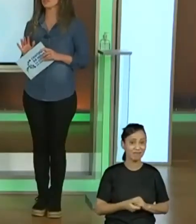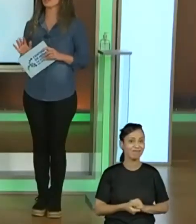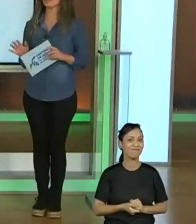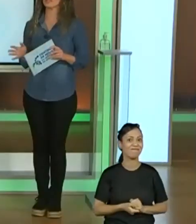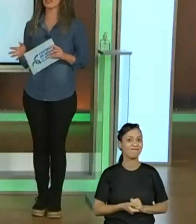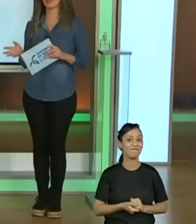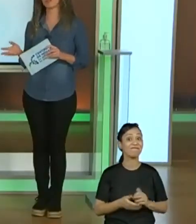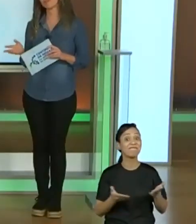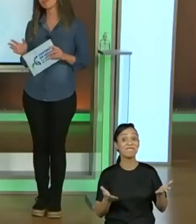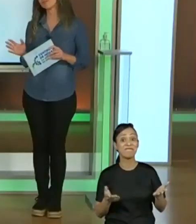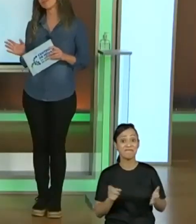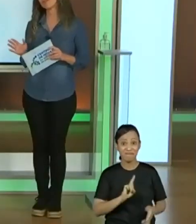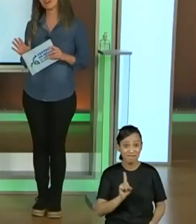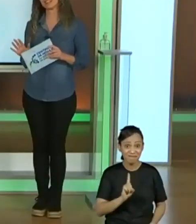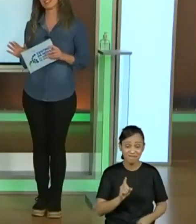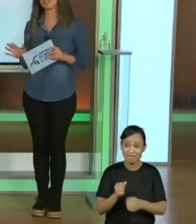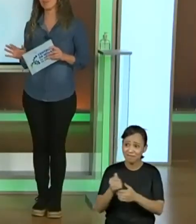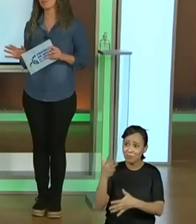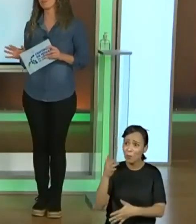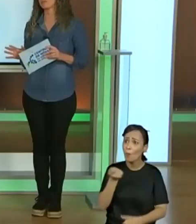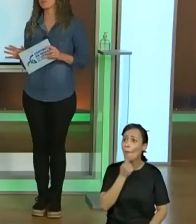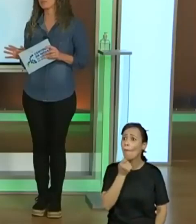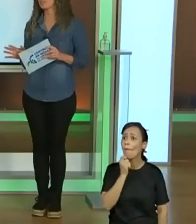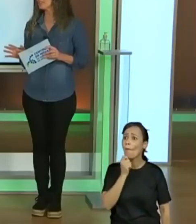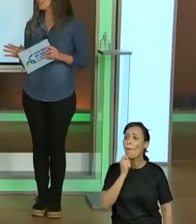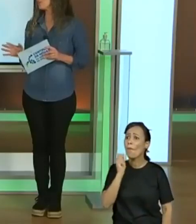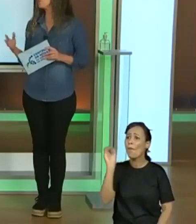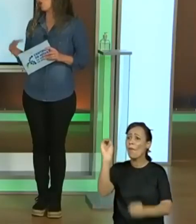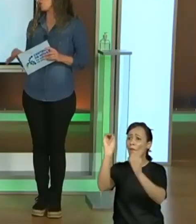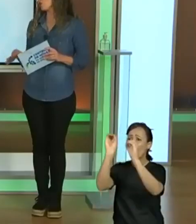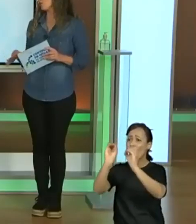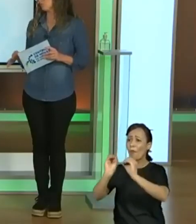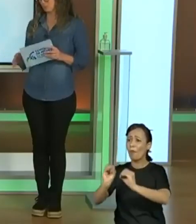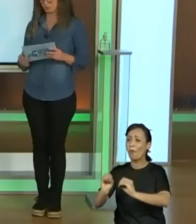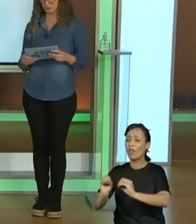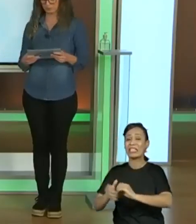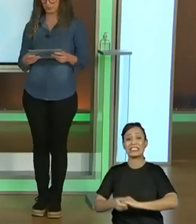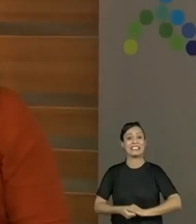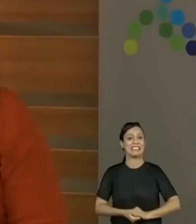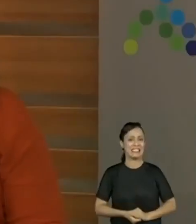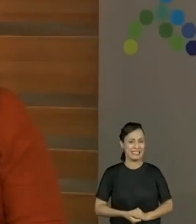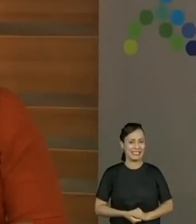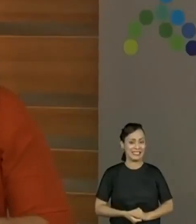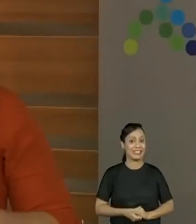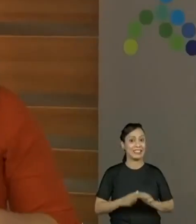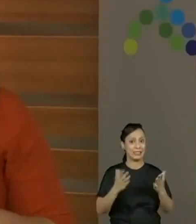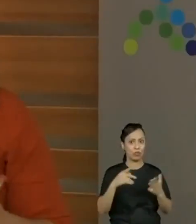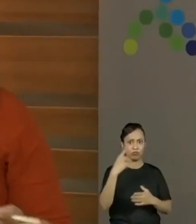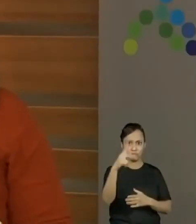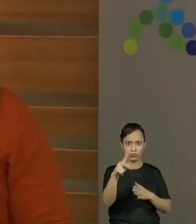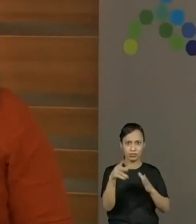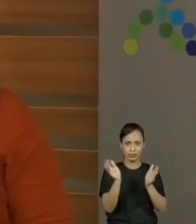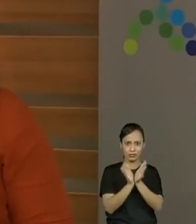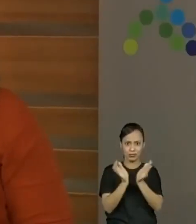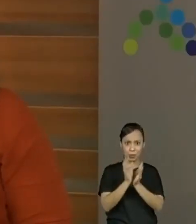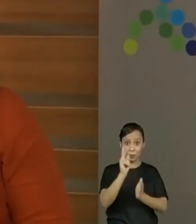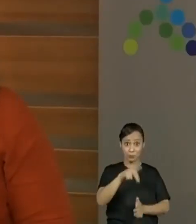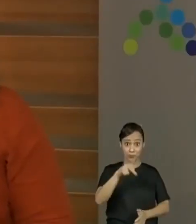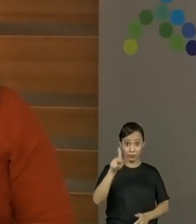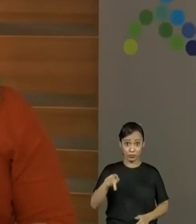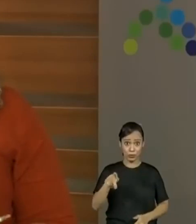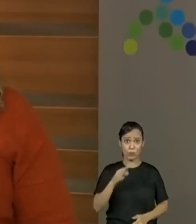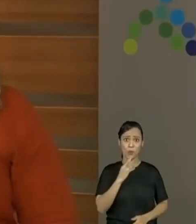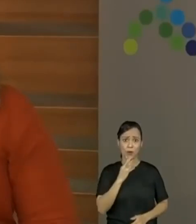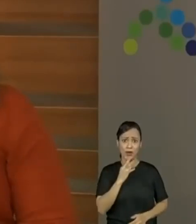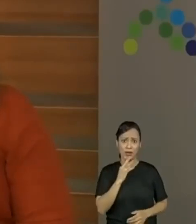Não. Não. Não, ainda não? Ainda não. Então, vamos colocar o nosso. O nosso. Se você é professor, que daí conhece vários lugares,